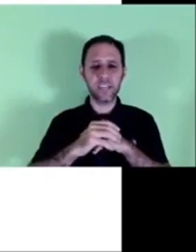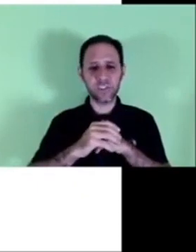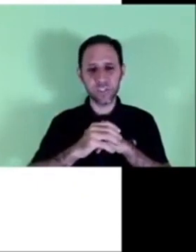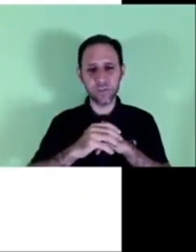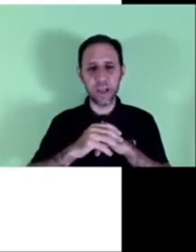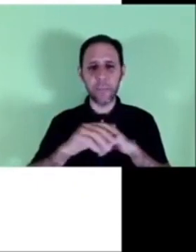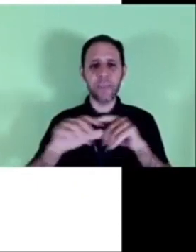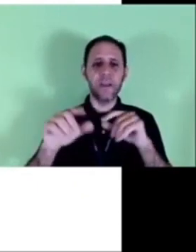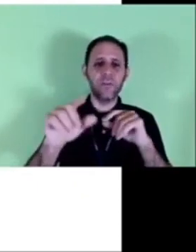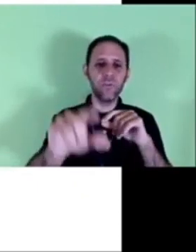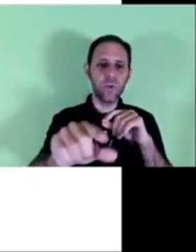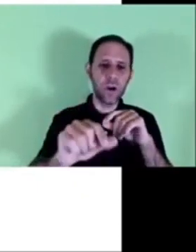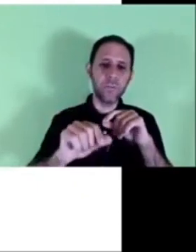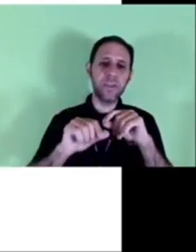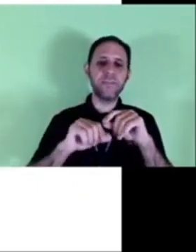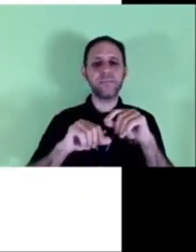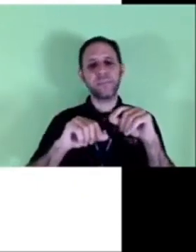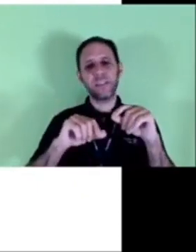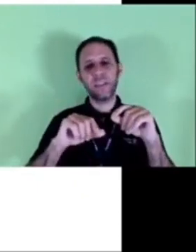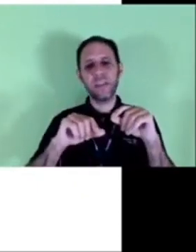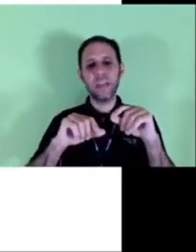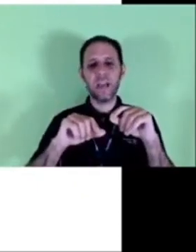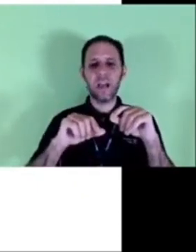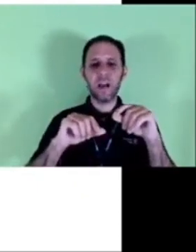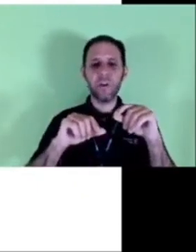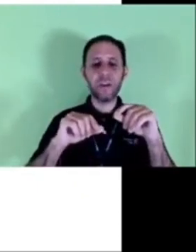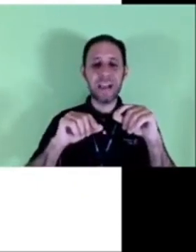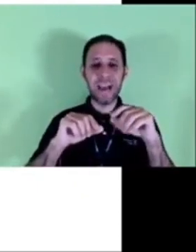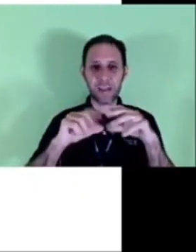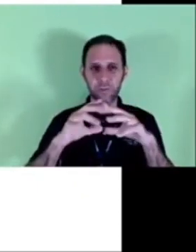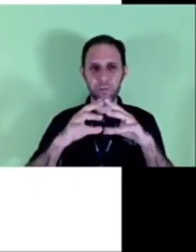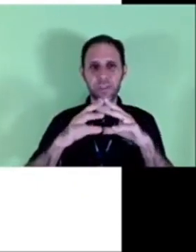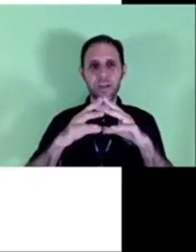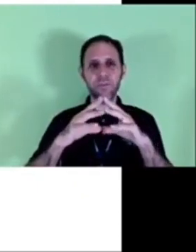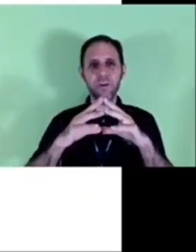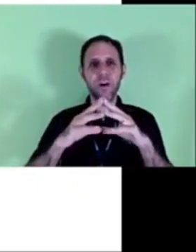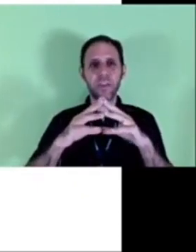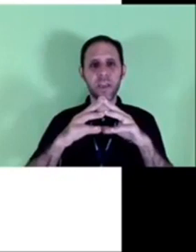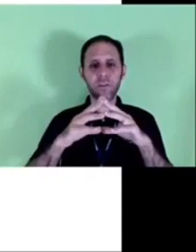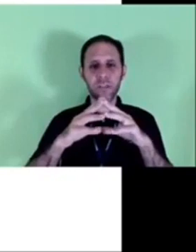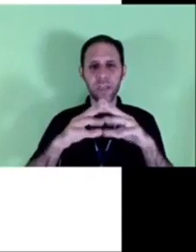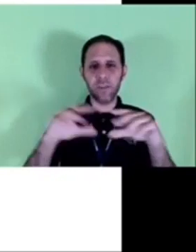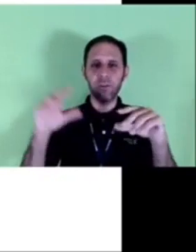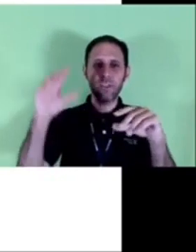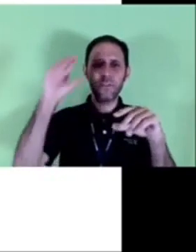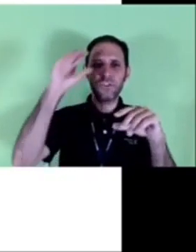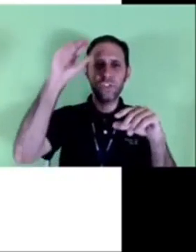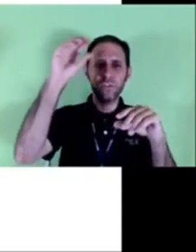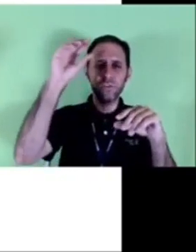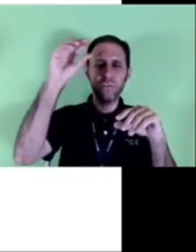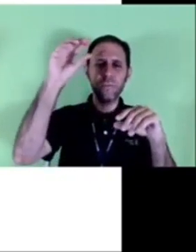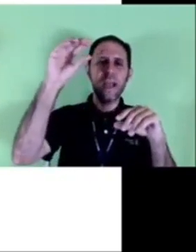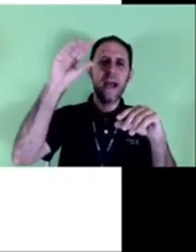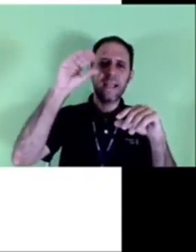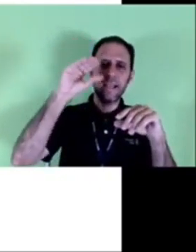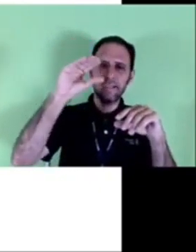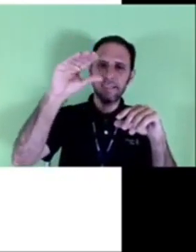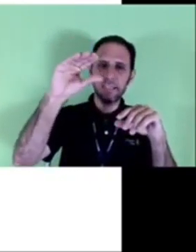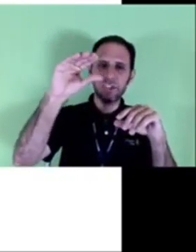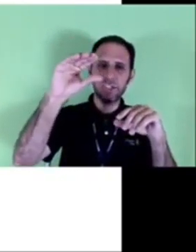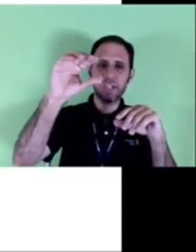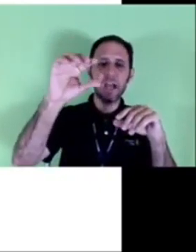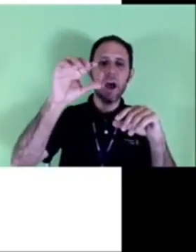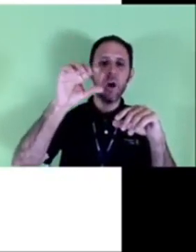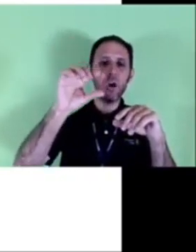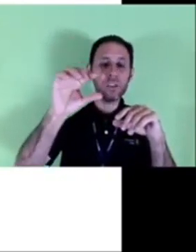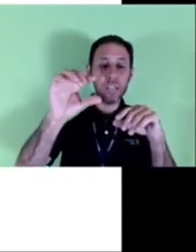certinho lá o nome e o cargo então o que eu tenho eu tenho o título a quem